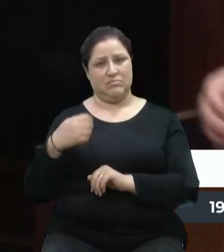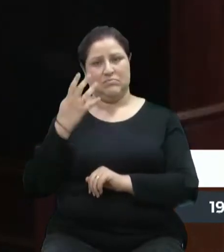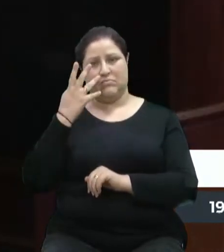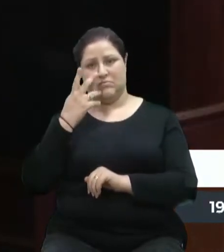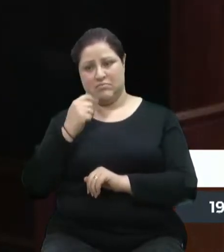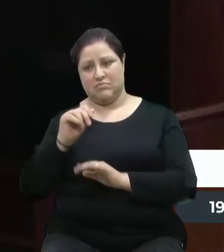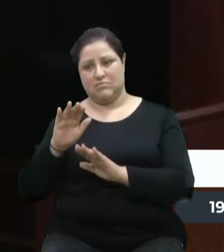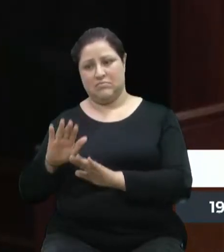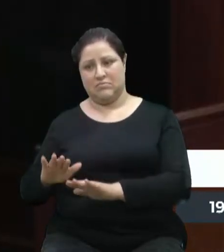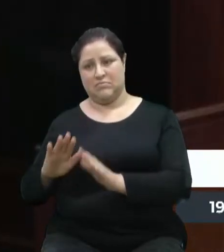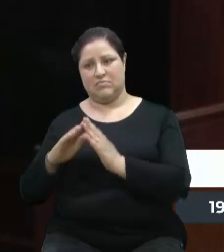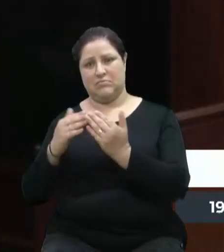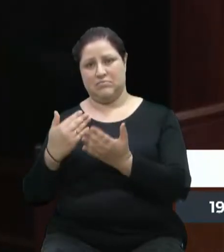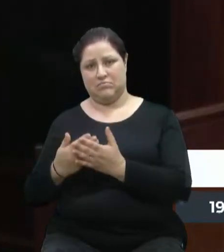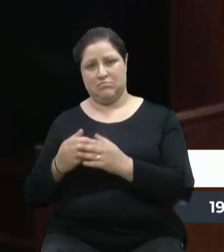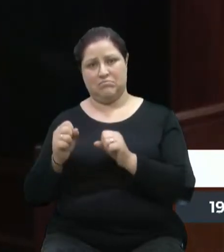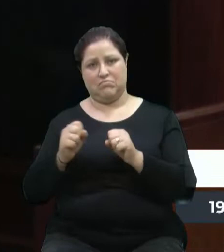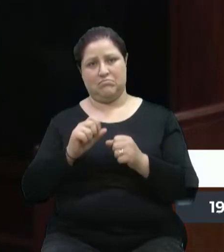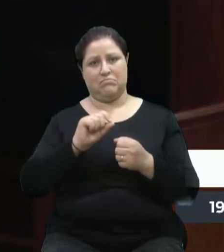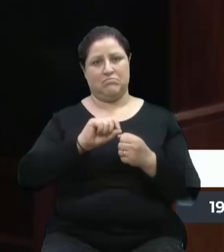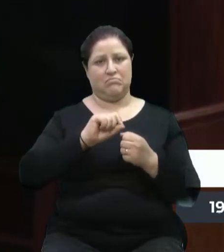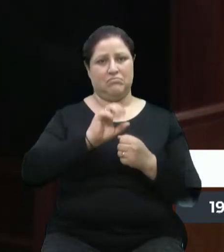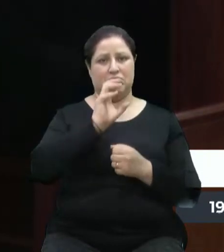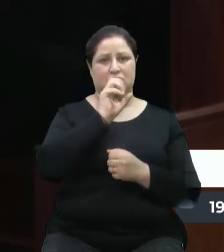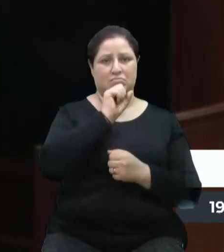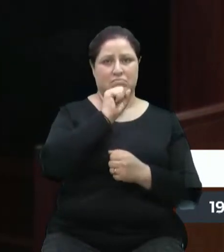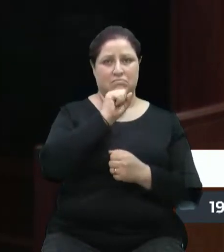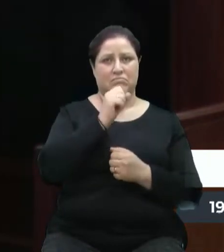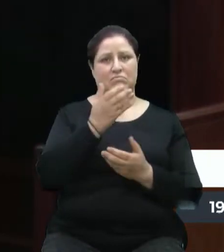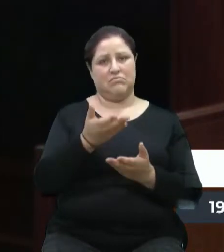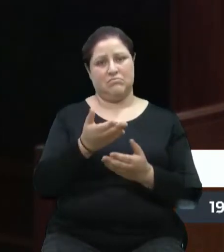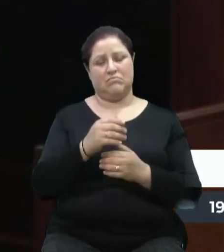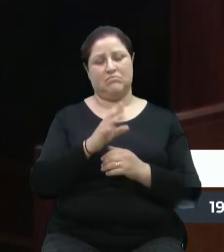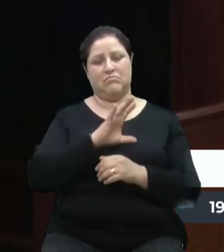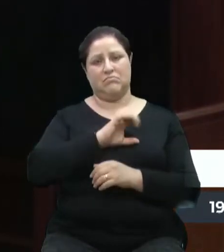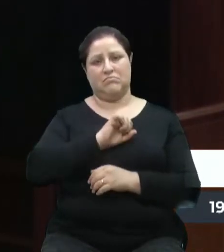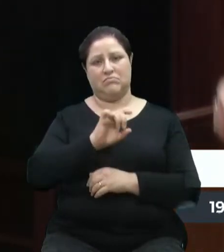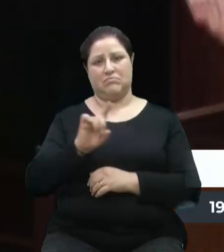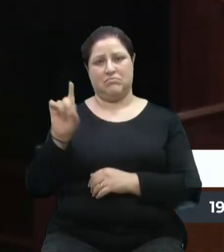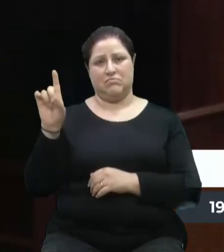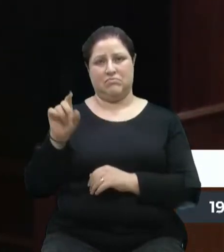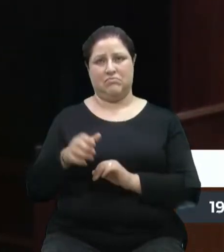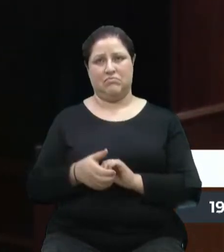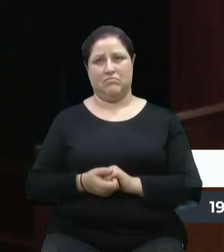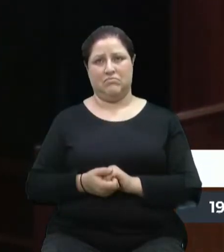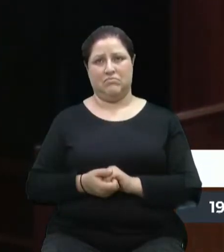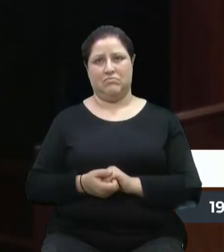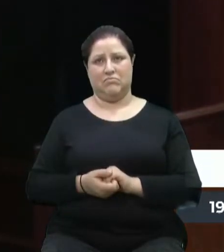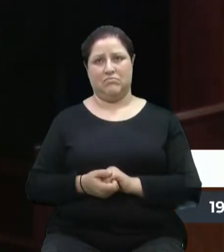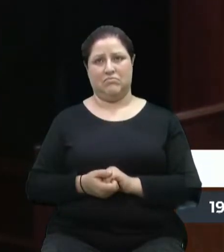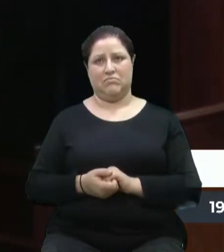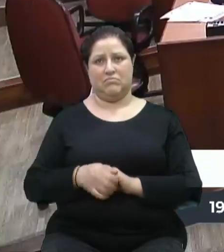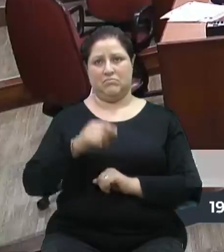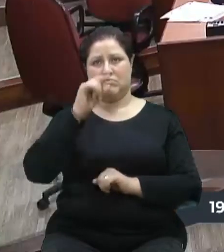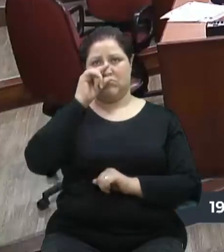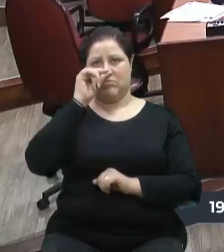Façam no sábado. Façam no sábado, pelo amor de Deus. Só falta o vereador Fantinel.